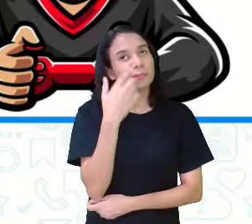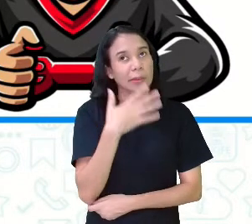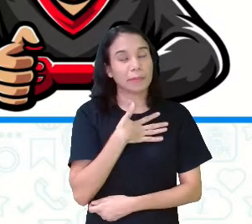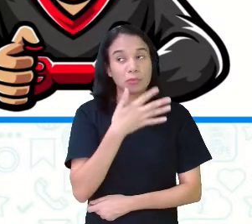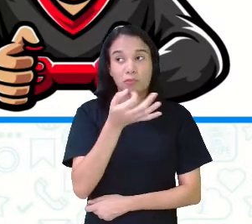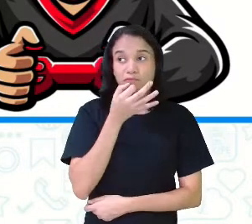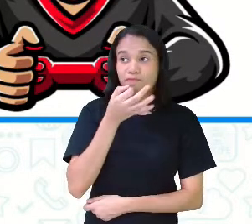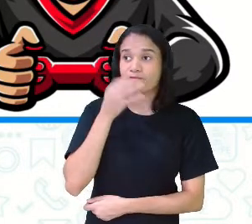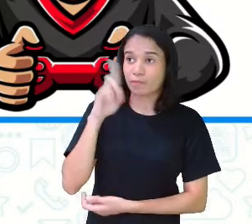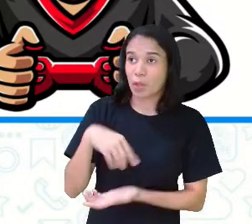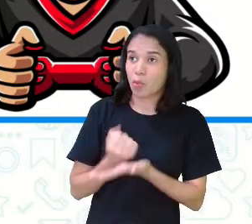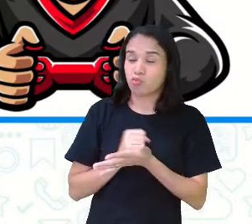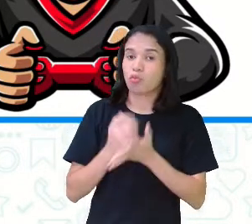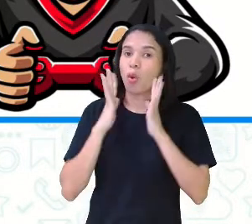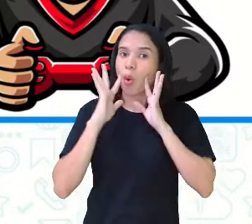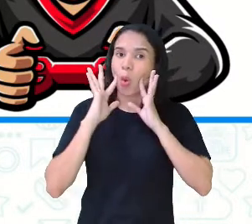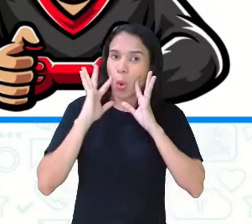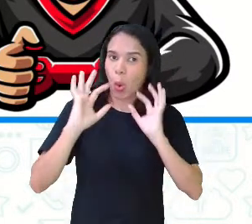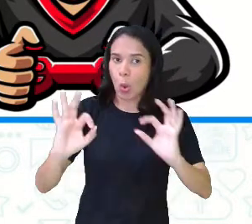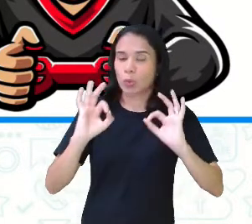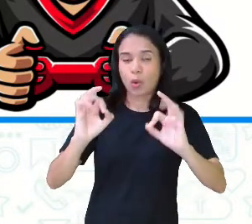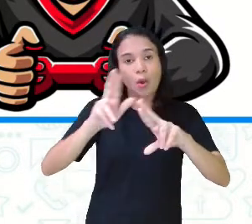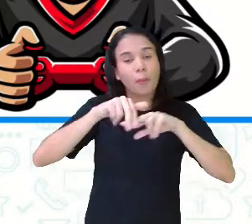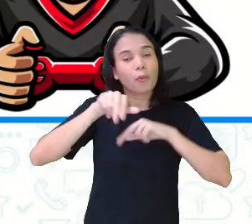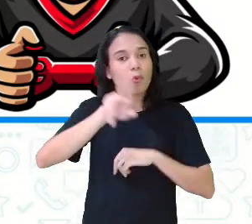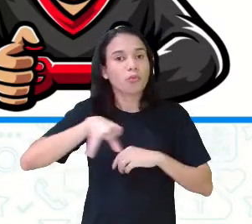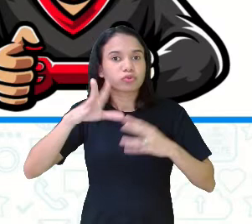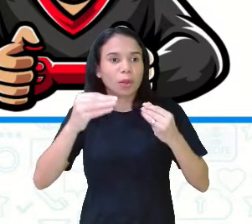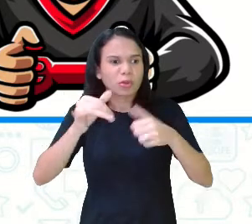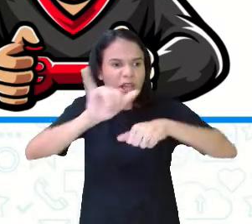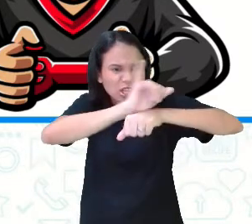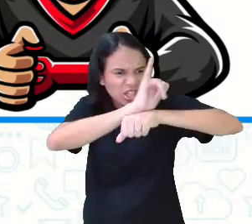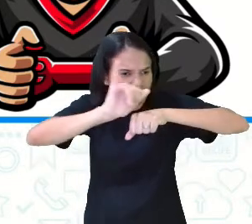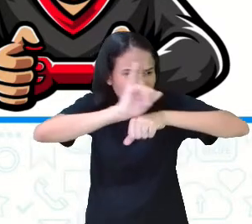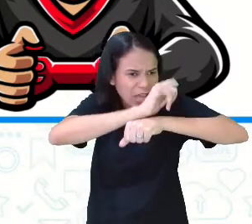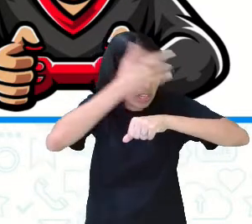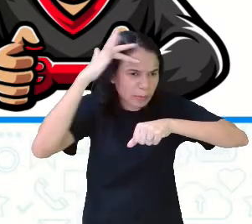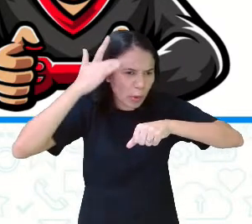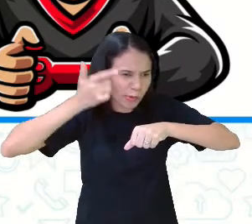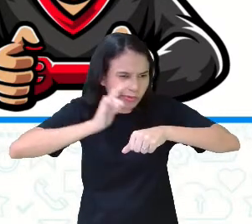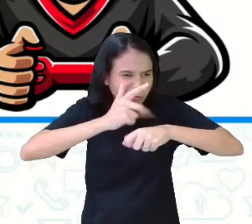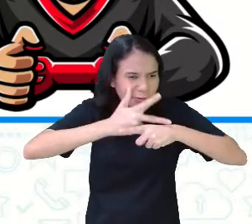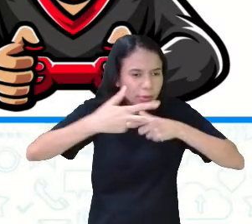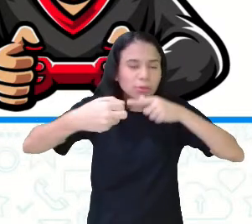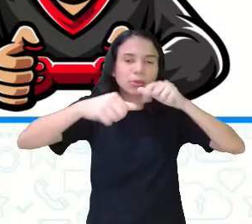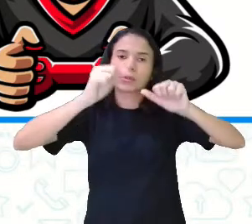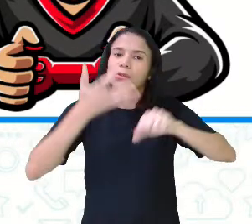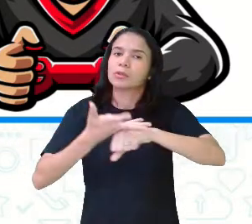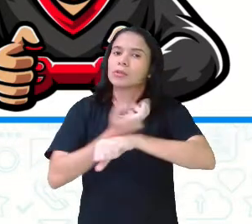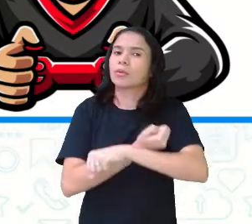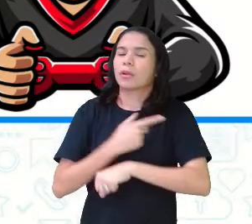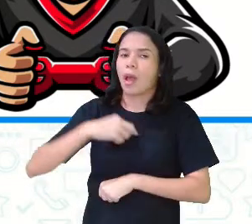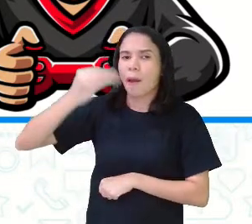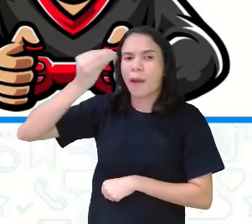acho que é um jogo muito irado, já que trabalha bastante a estratégia e a habilidade de tentar adivinhar quem é o